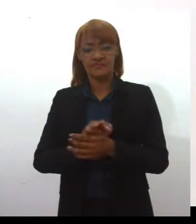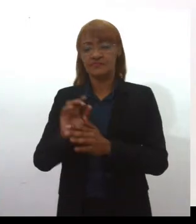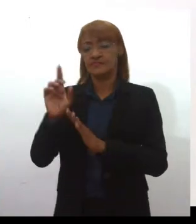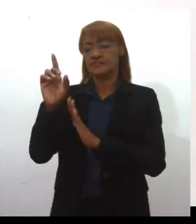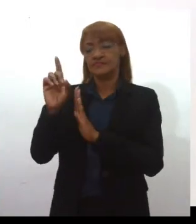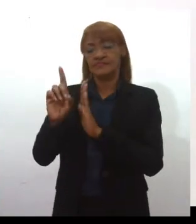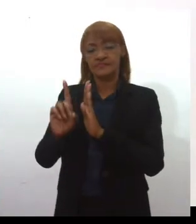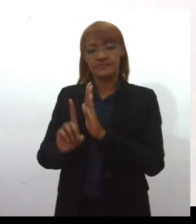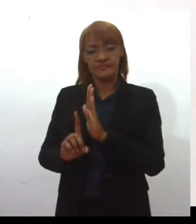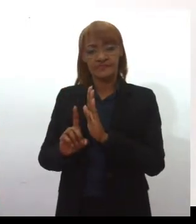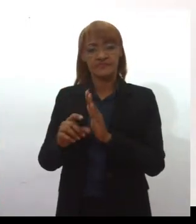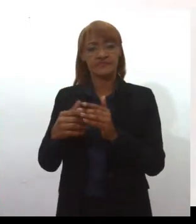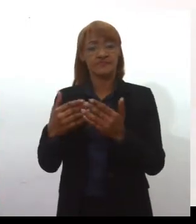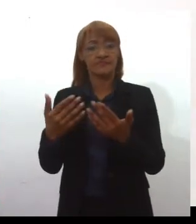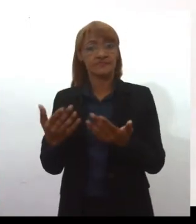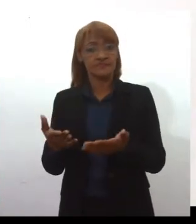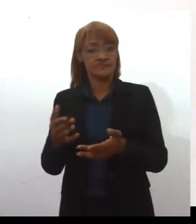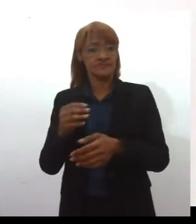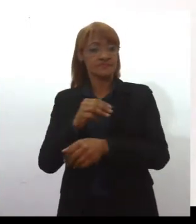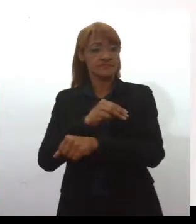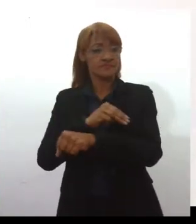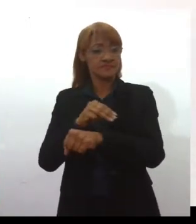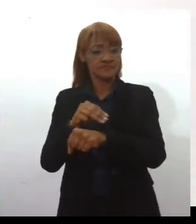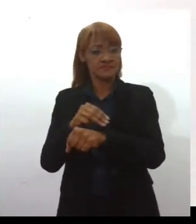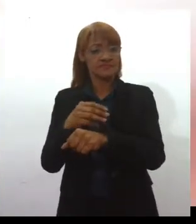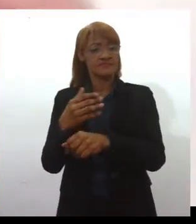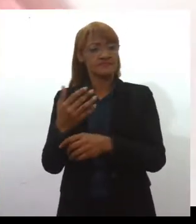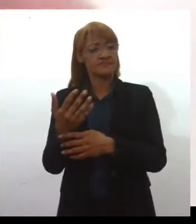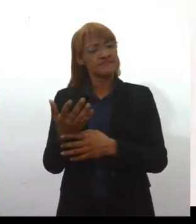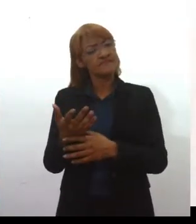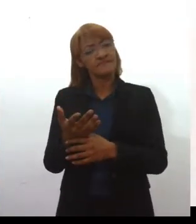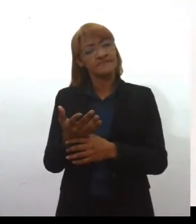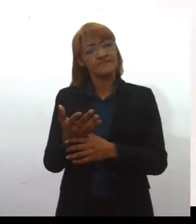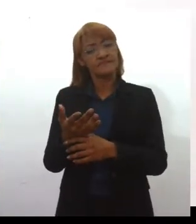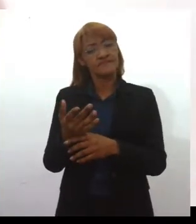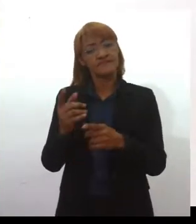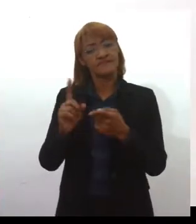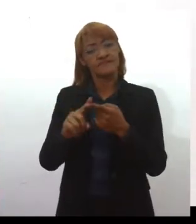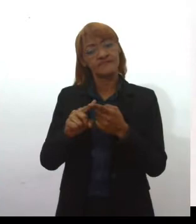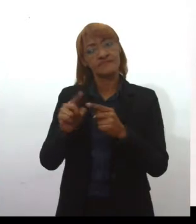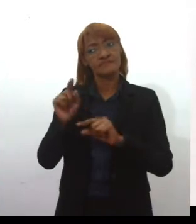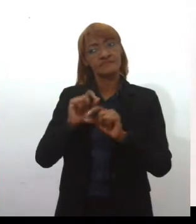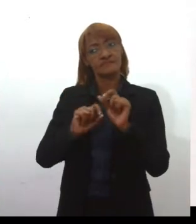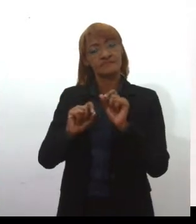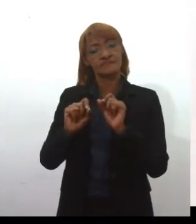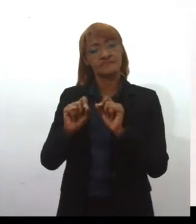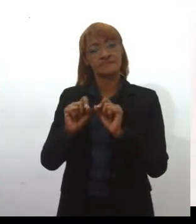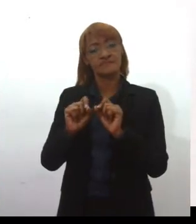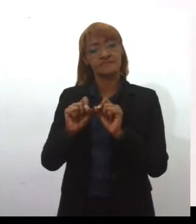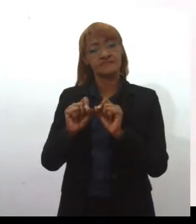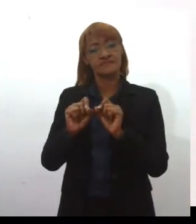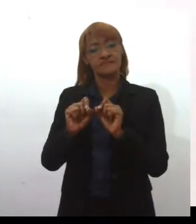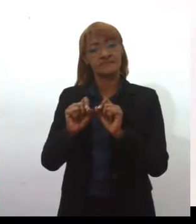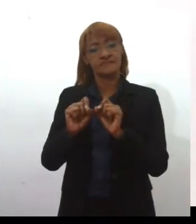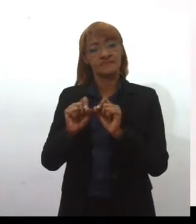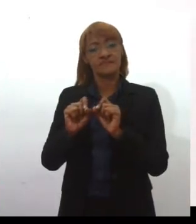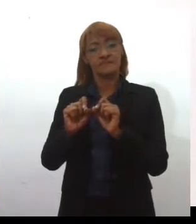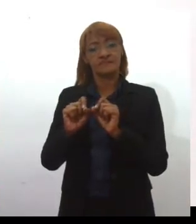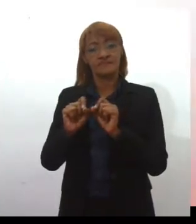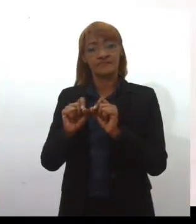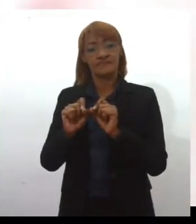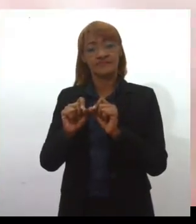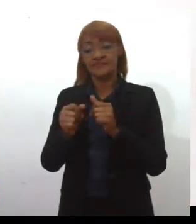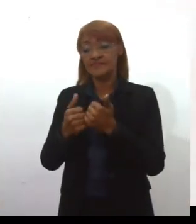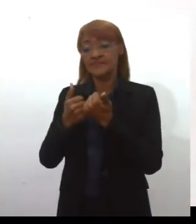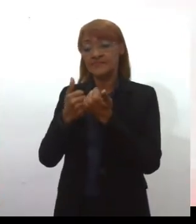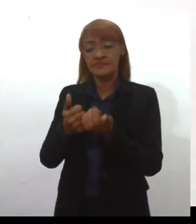do magistério, muito se deve a Antonieta de Vargas. E ainda que ela seja uma defensora da categoria magistério, ela